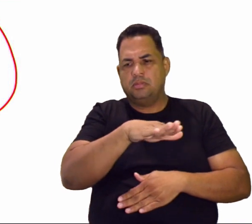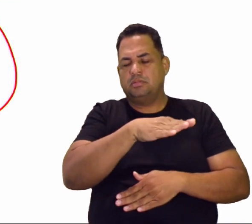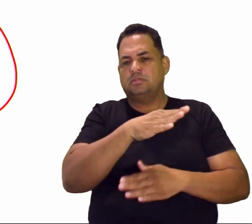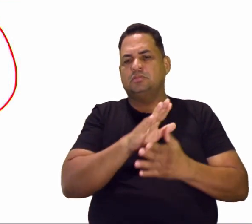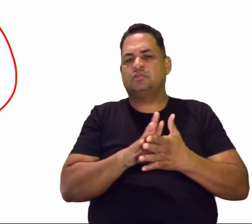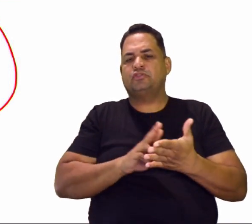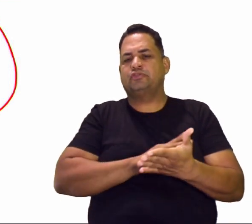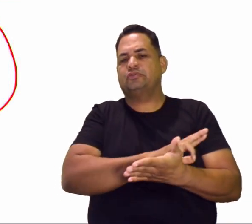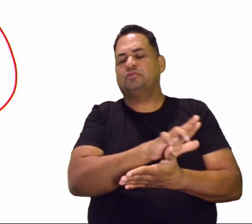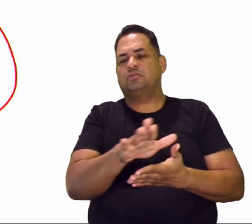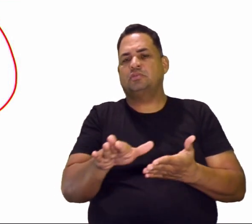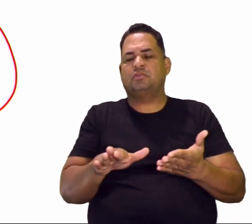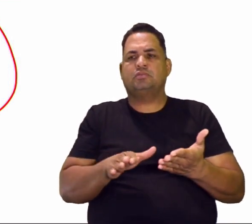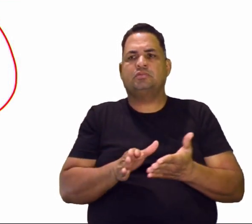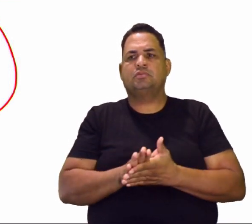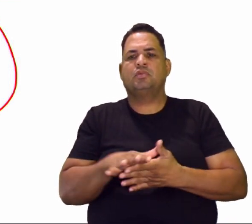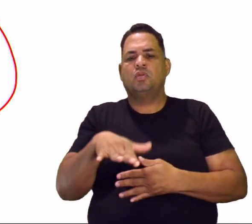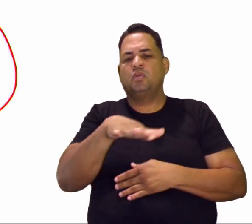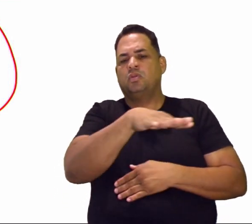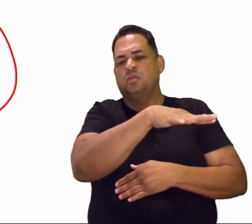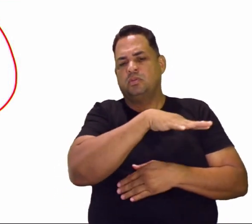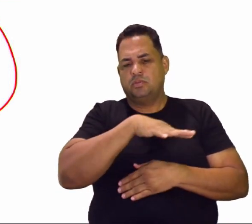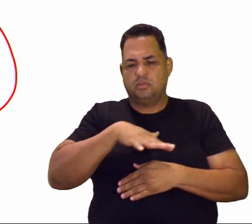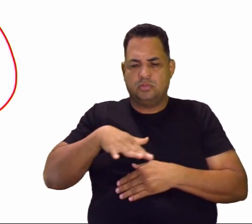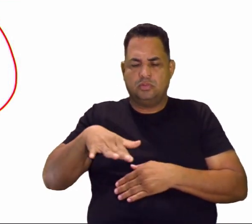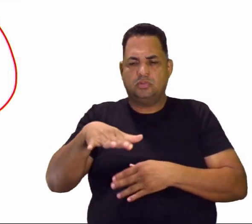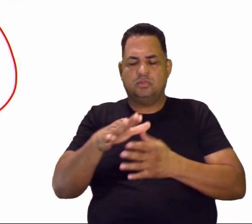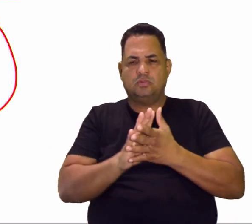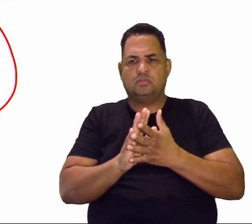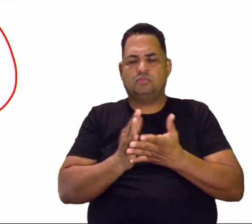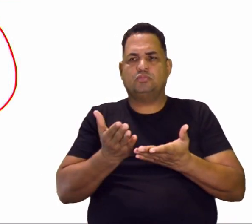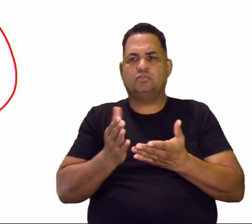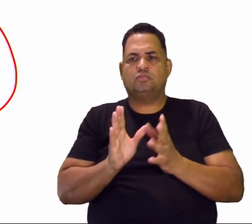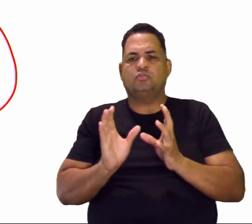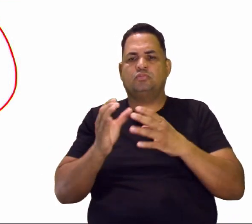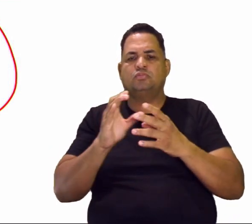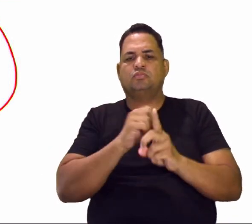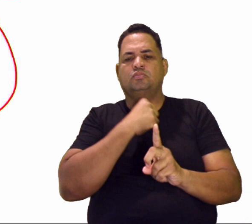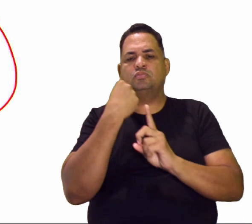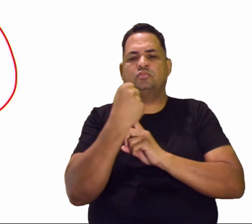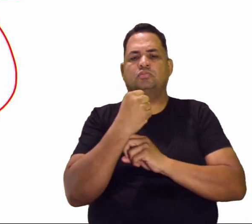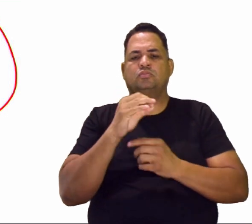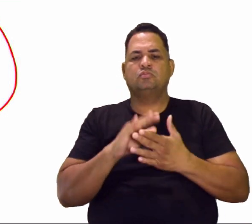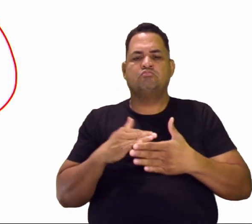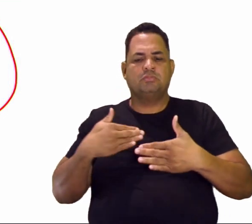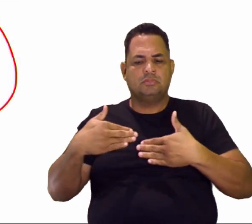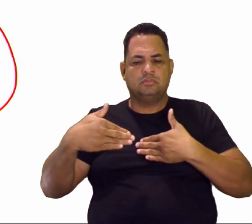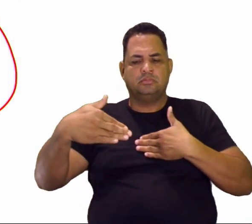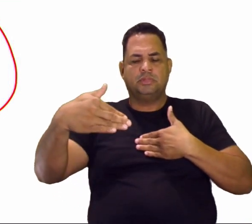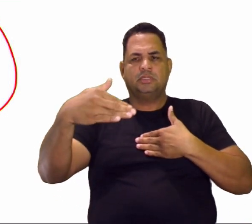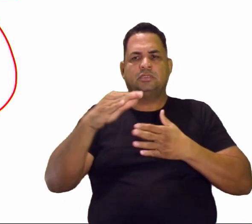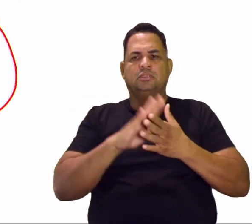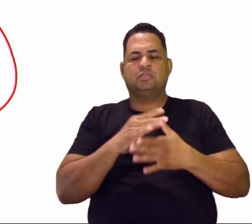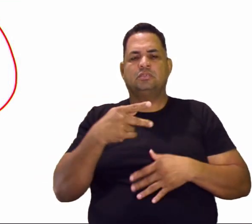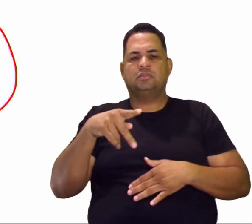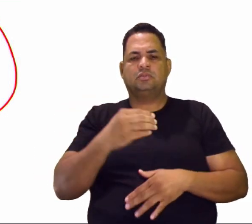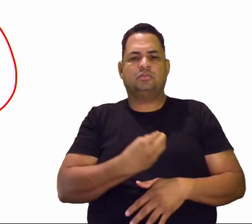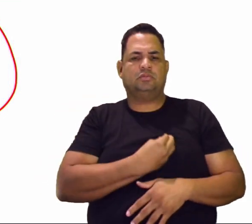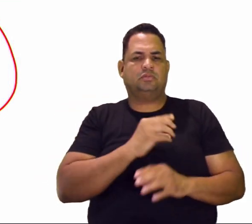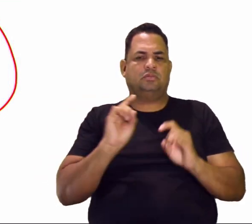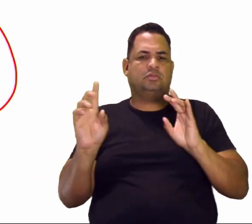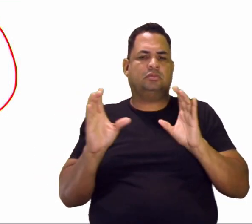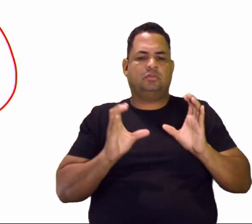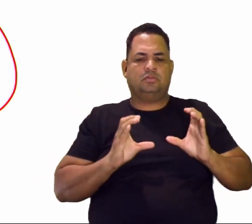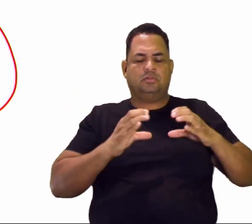É por vários... Por vários grupos, enfim. Ele passa por tudo isso ao longo da sua vida. Então, em